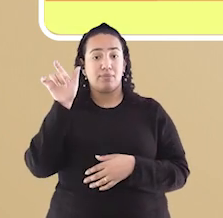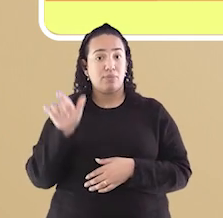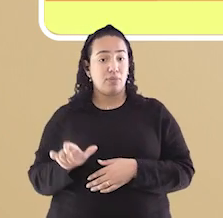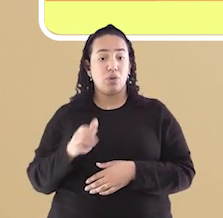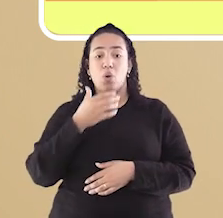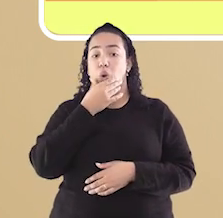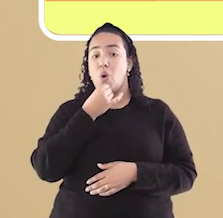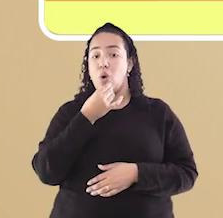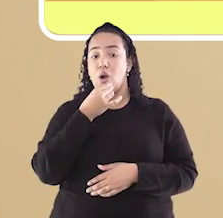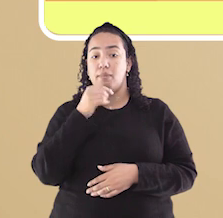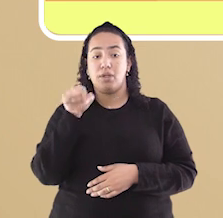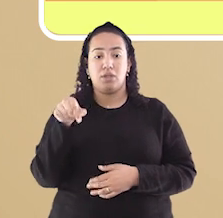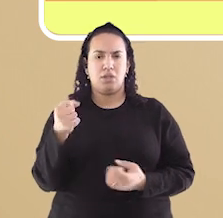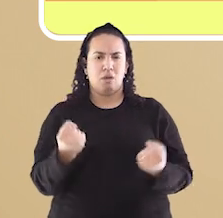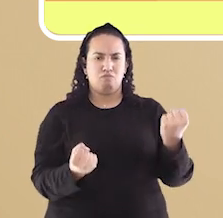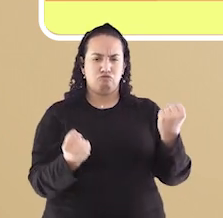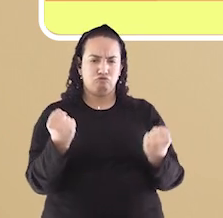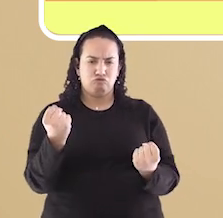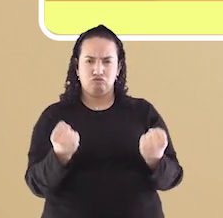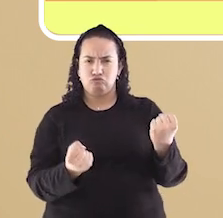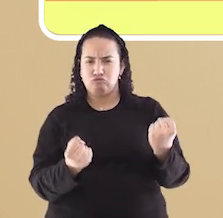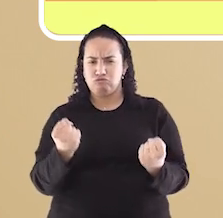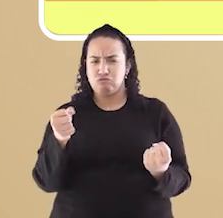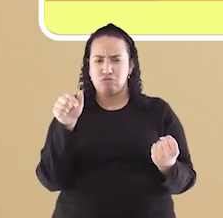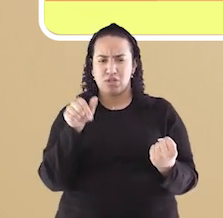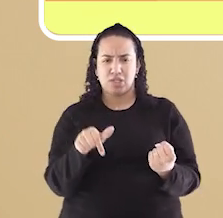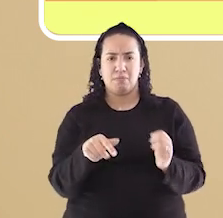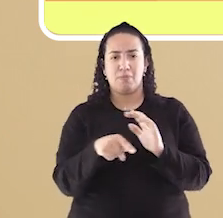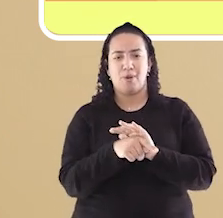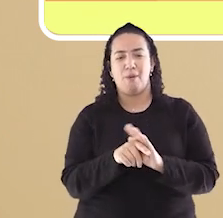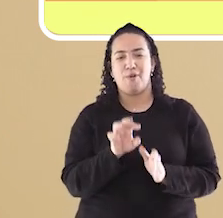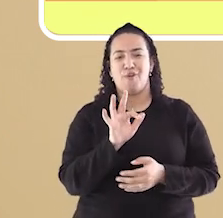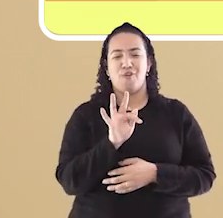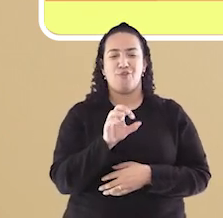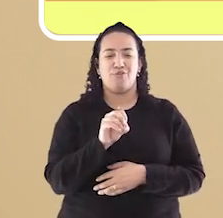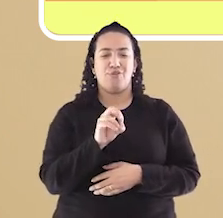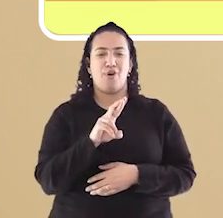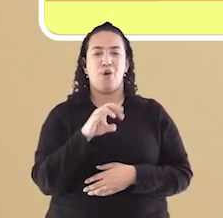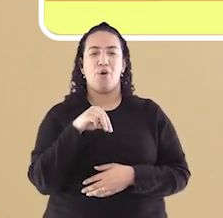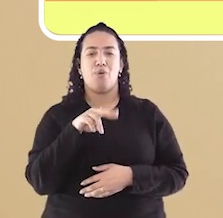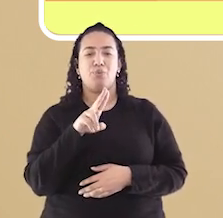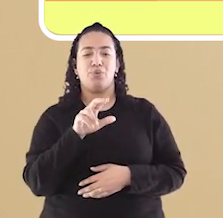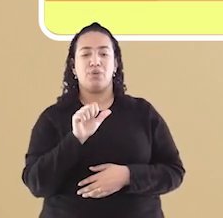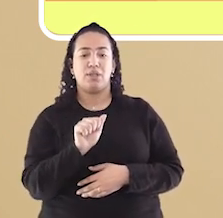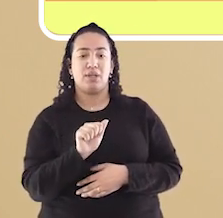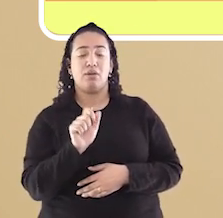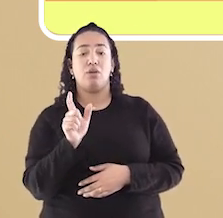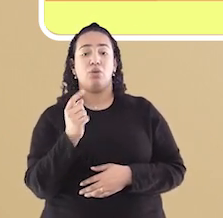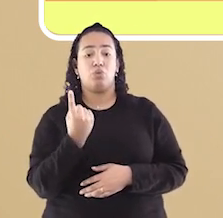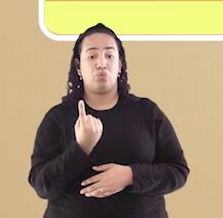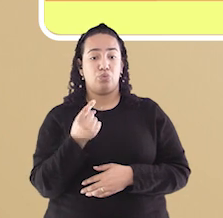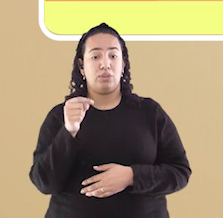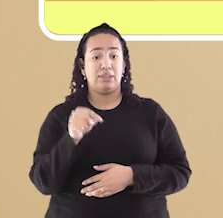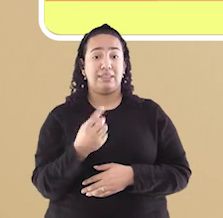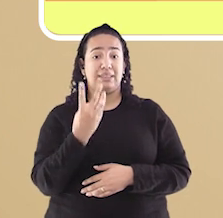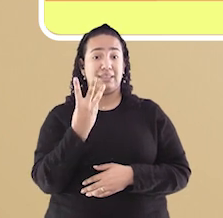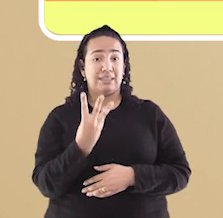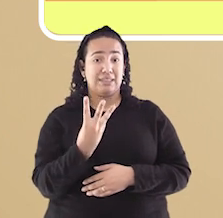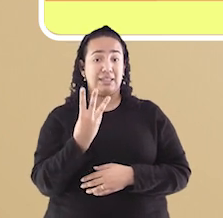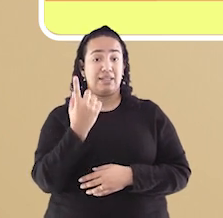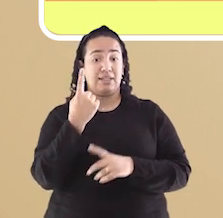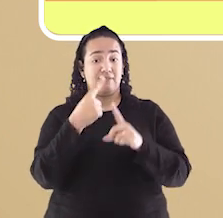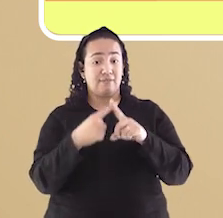o ídolo do automobilismo. Ele era um piloto de Fórmula 1 e conquistou três vezes o campeonato mundial.